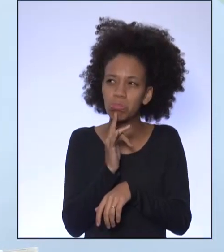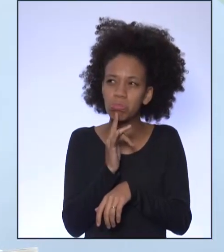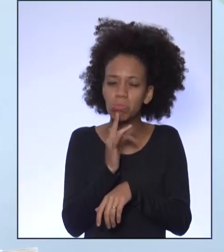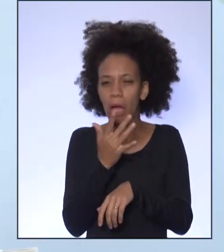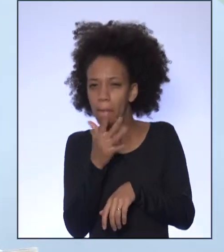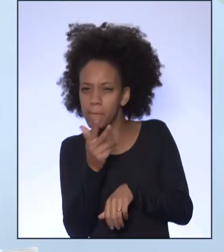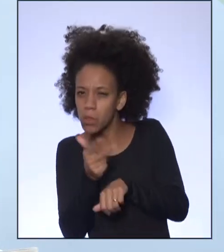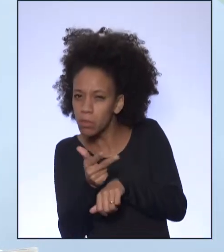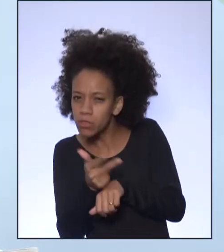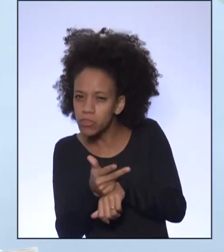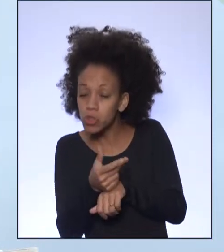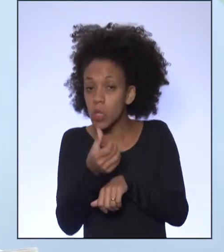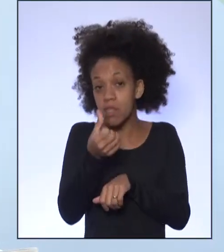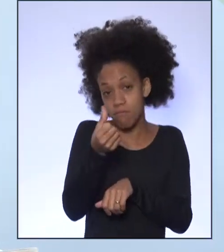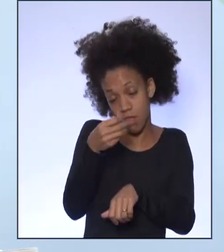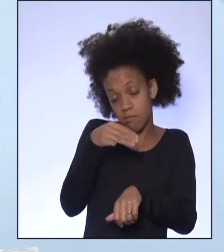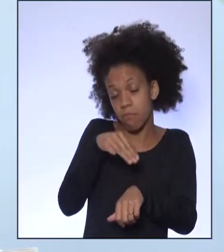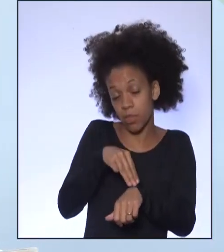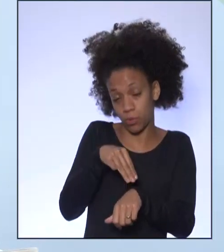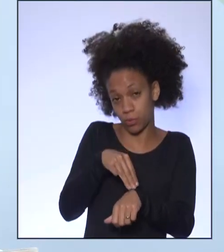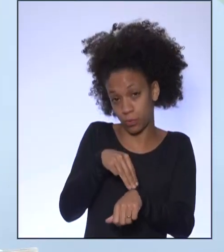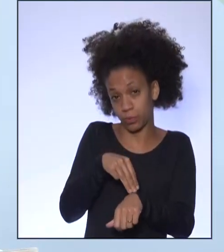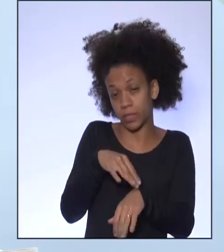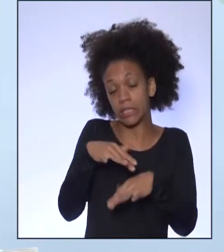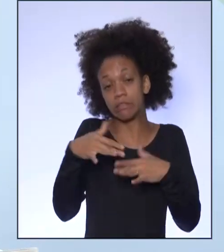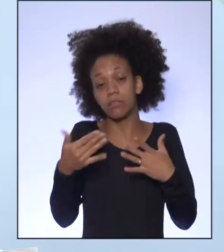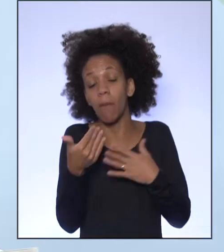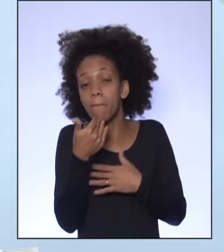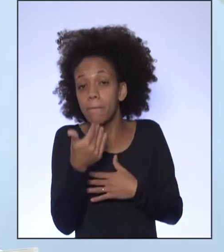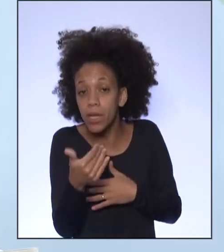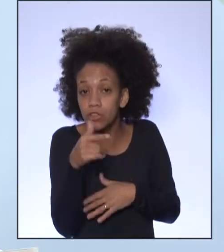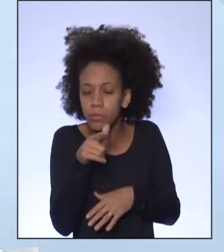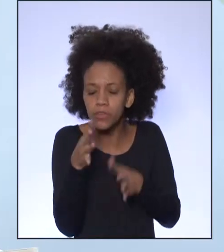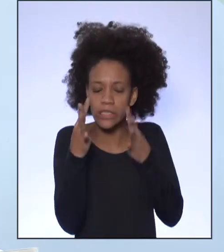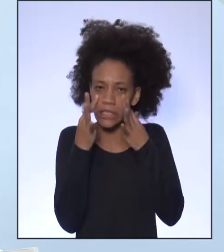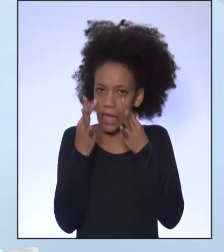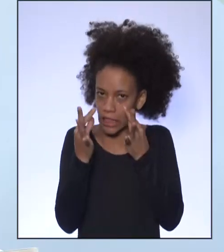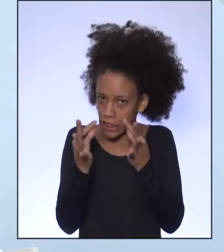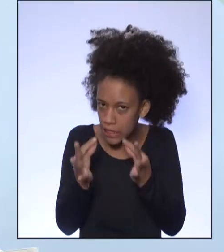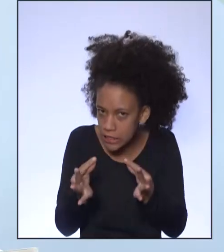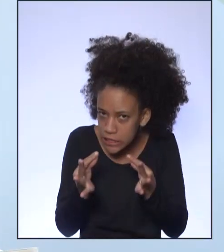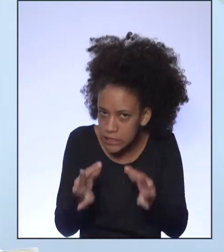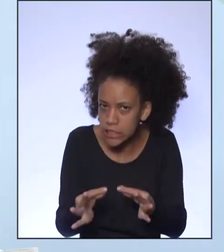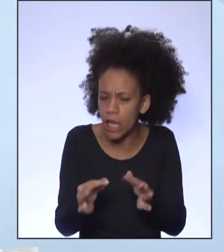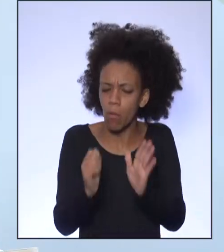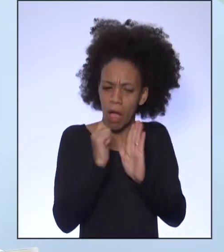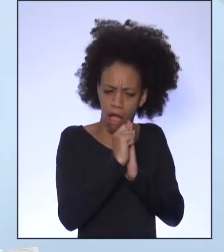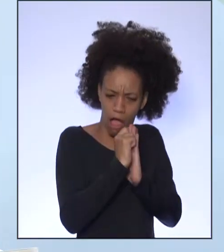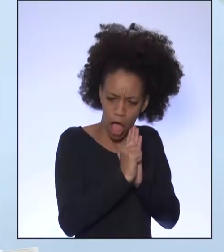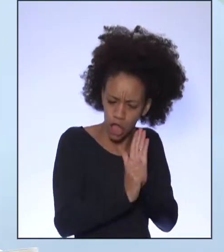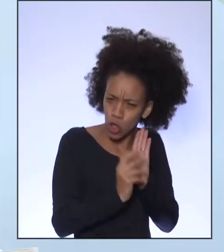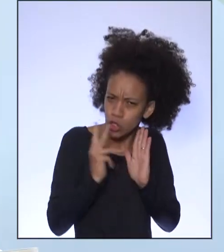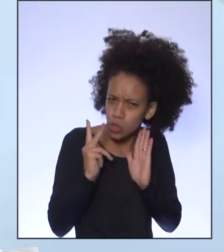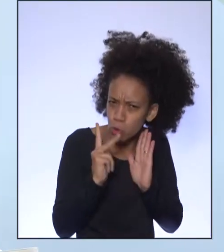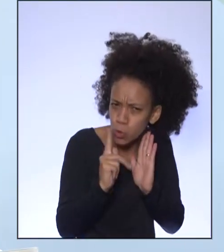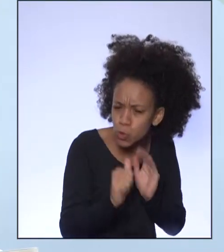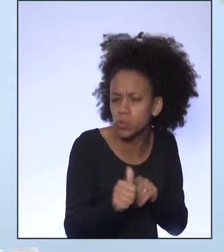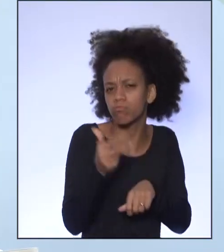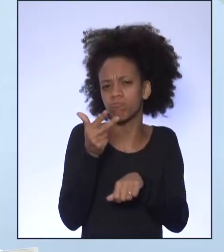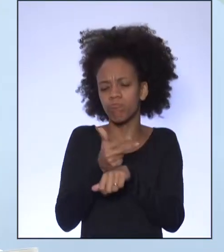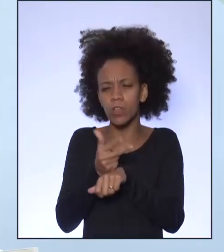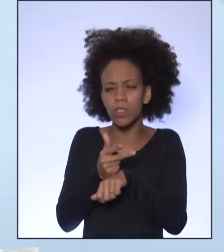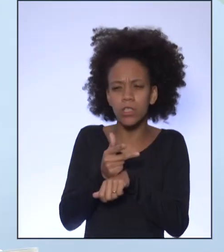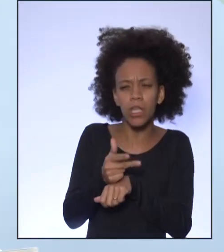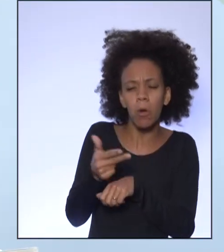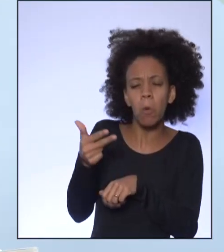aproximadamente seis minutos. Então, a gente pede para vocês atenção, que anotem as suas percepções,